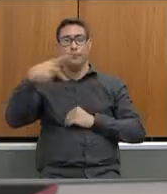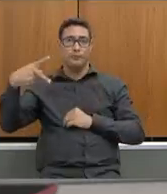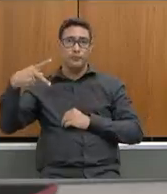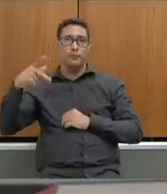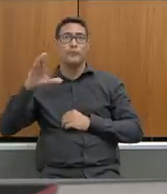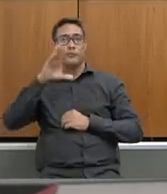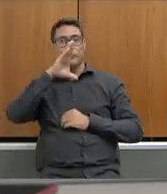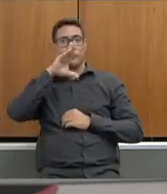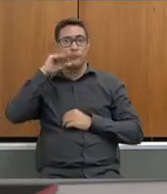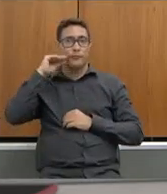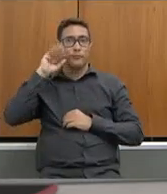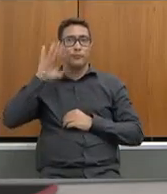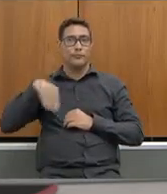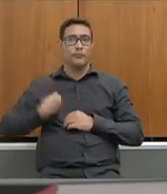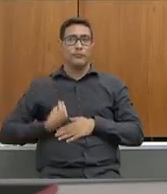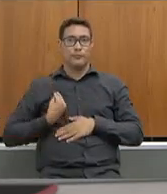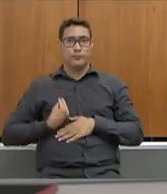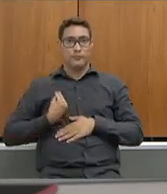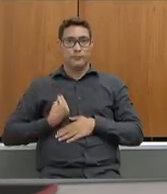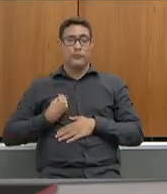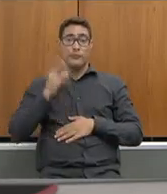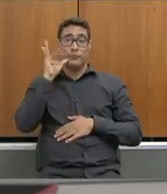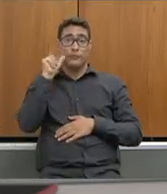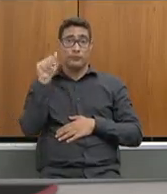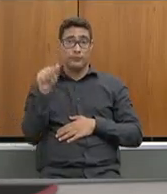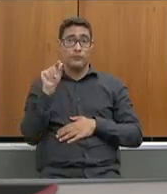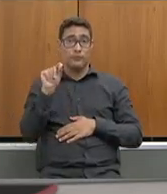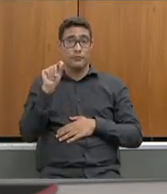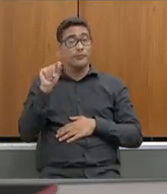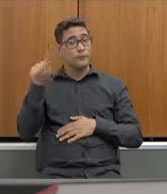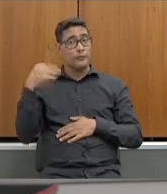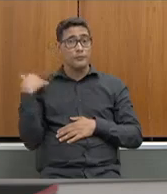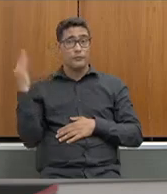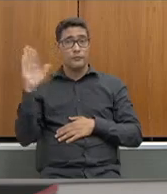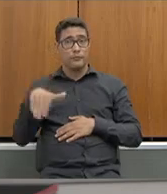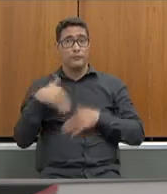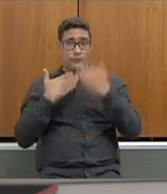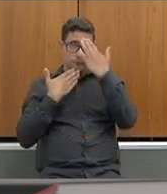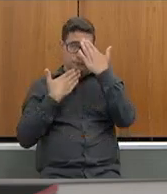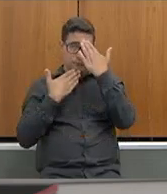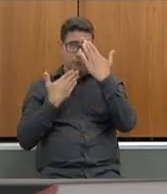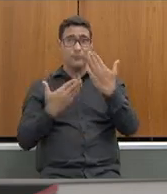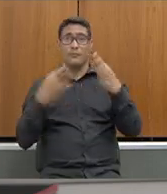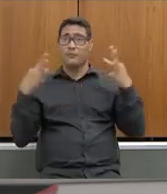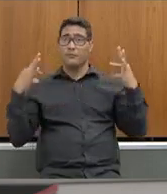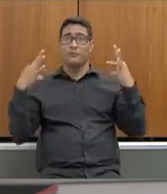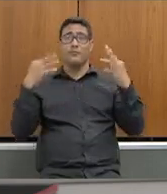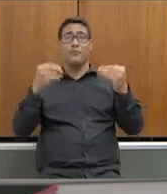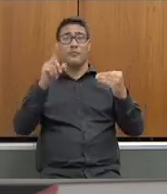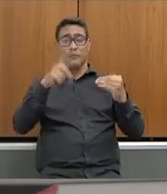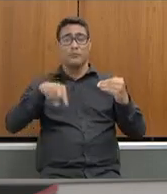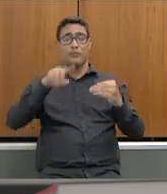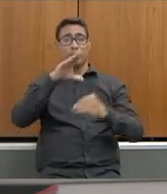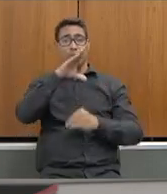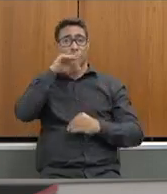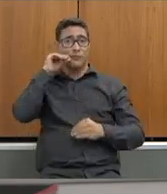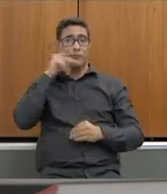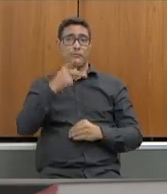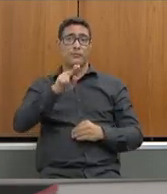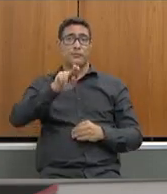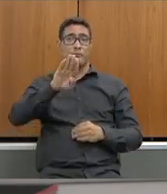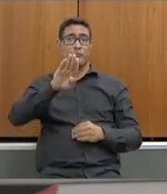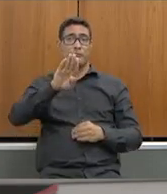servidores aqui presentes eu acho que esse é um ponto de trazer um agradecimento especial a todos os servidores públicos que compõem